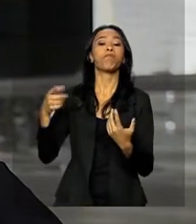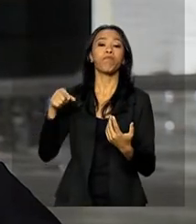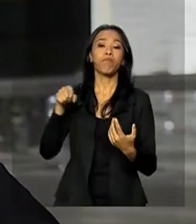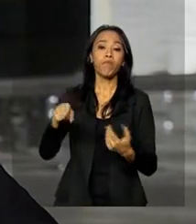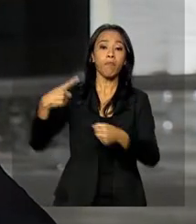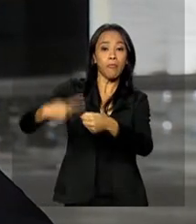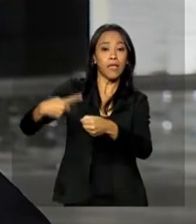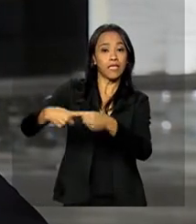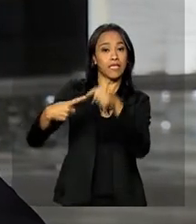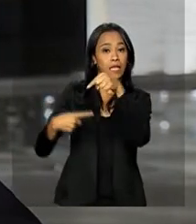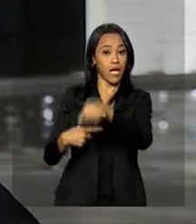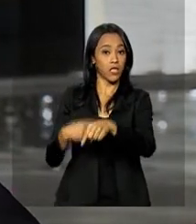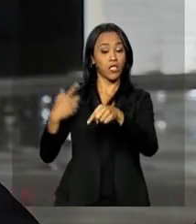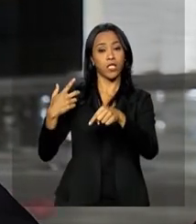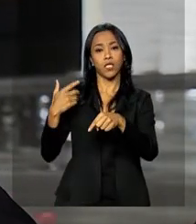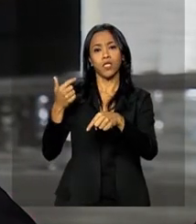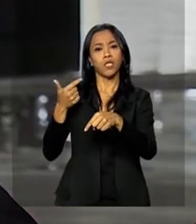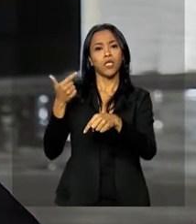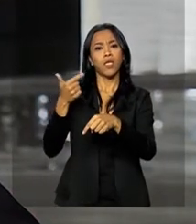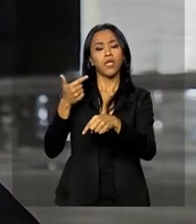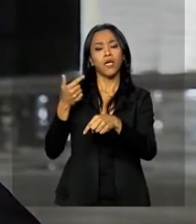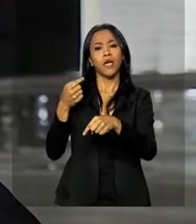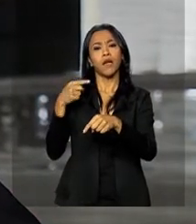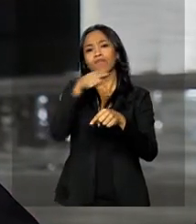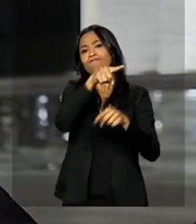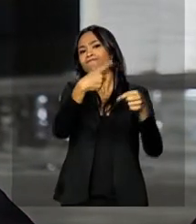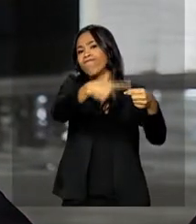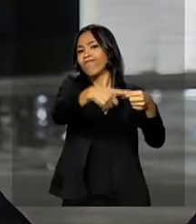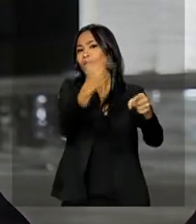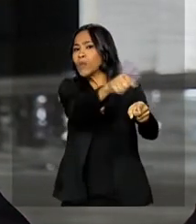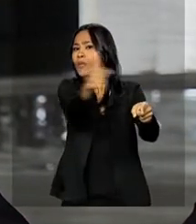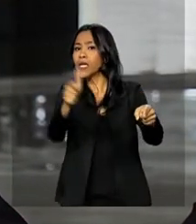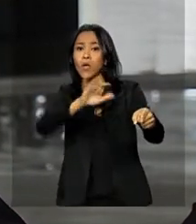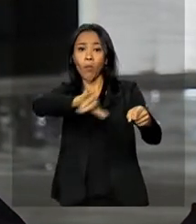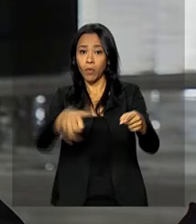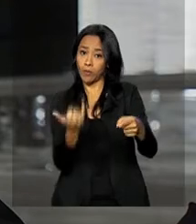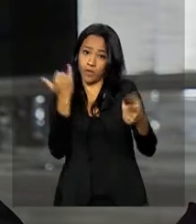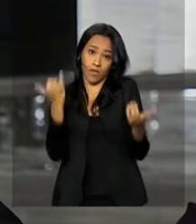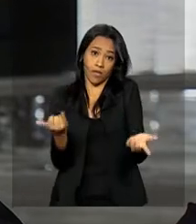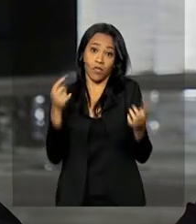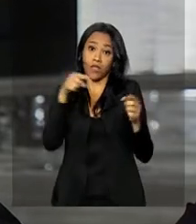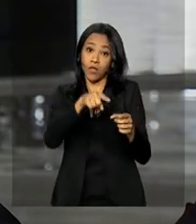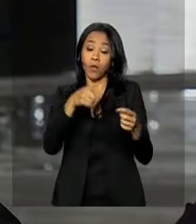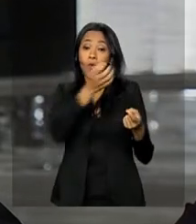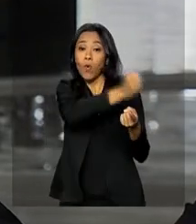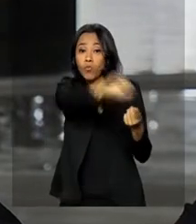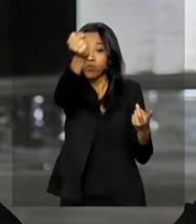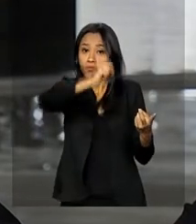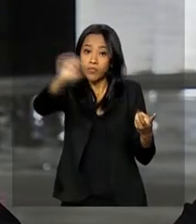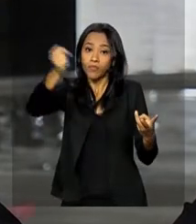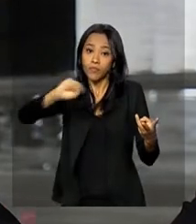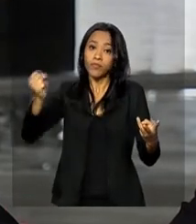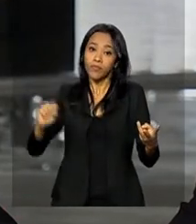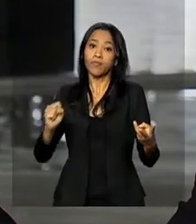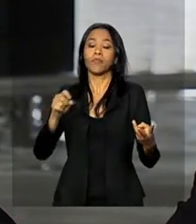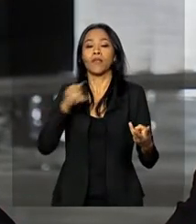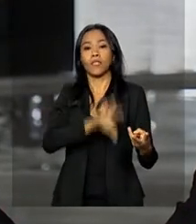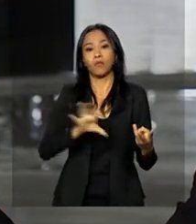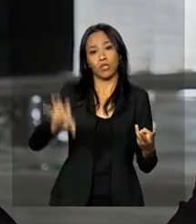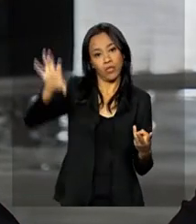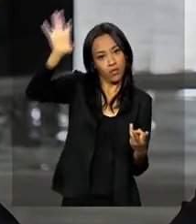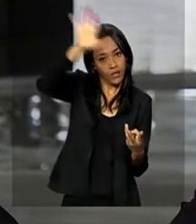a gente não tem todas as oportunidades, é uma única cidade no Brasil. Então, a interiorização, ela distribui esses